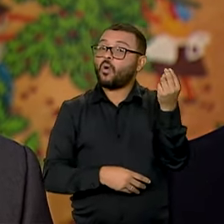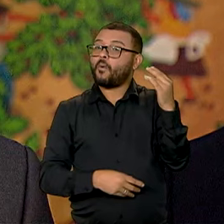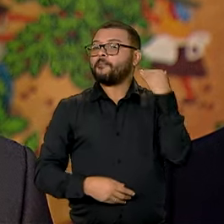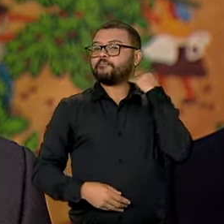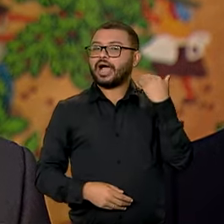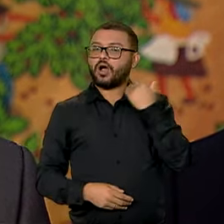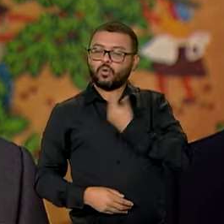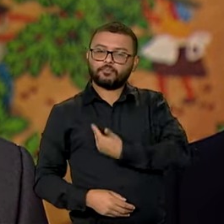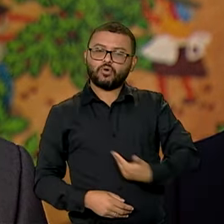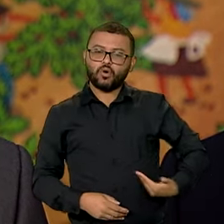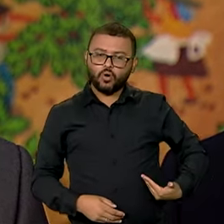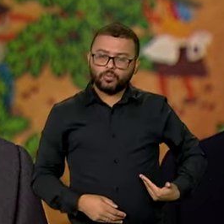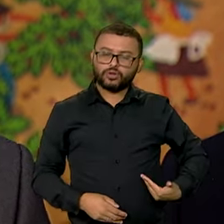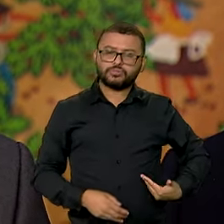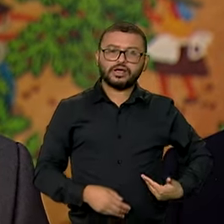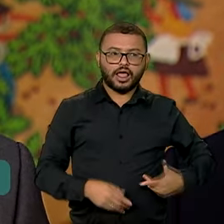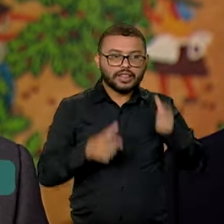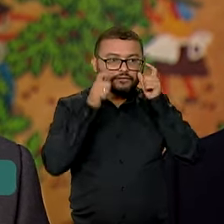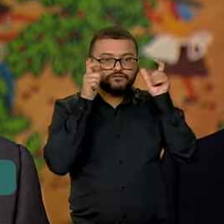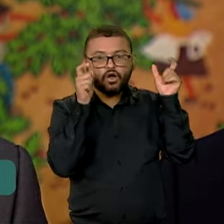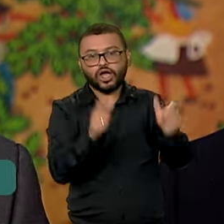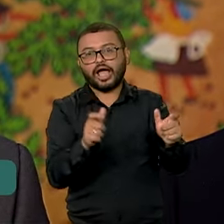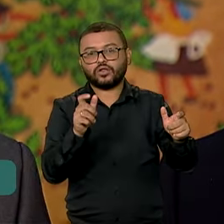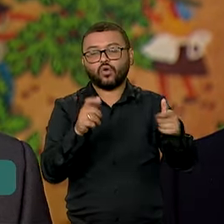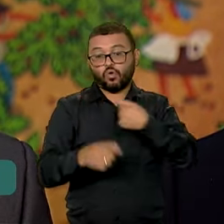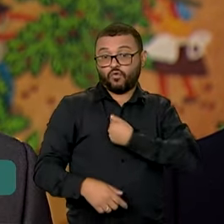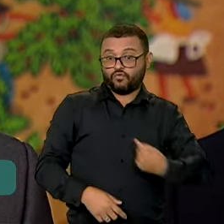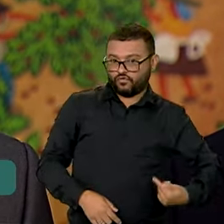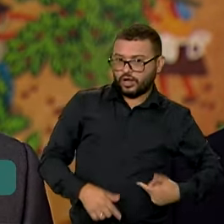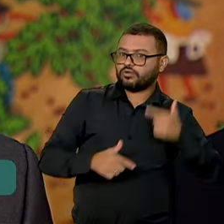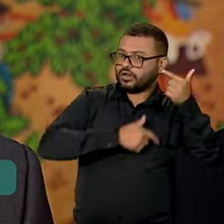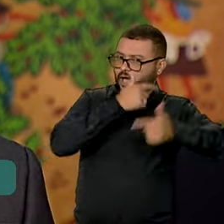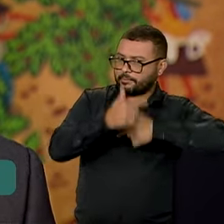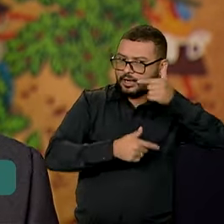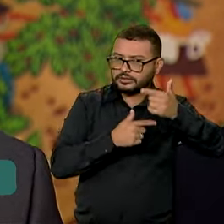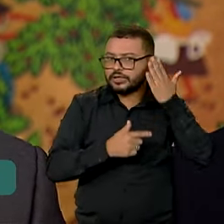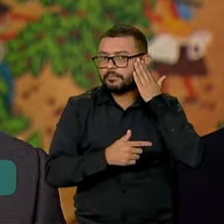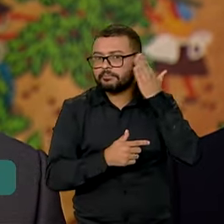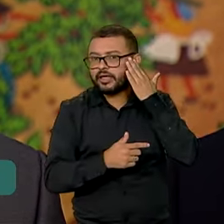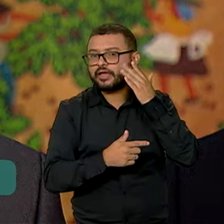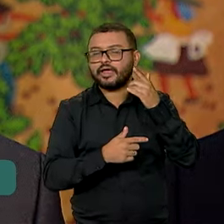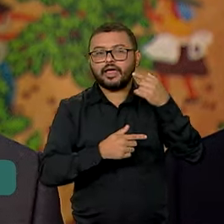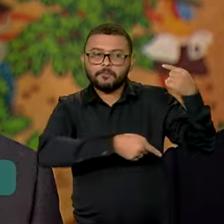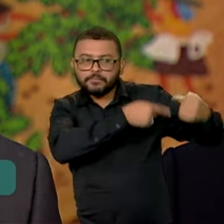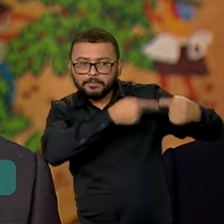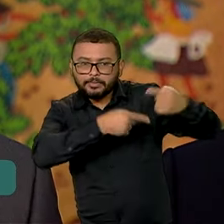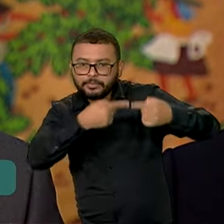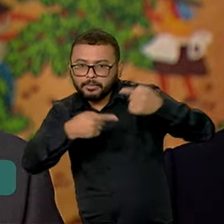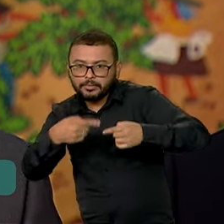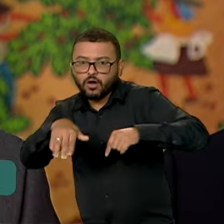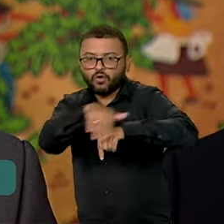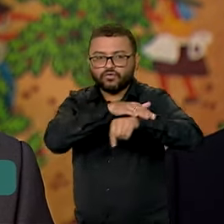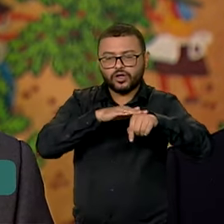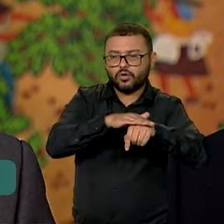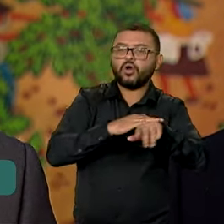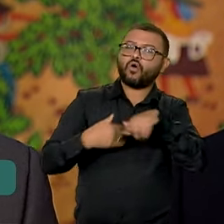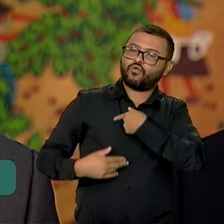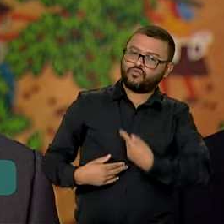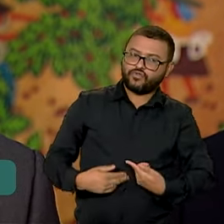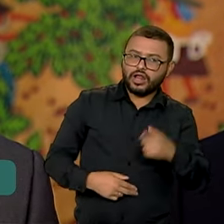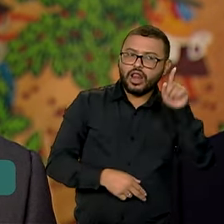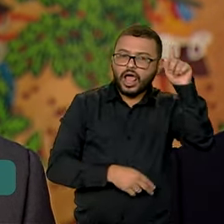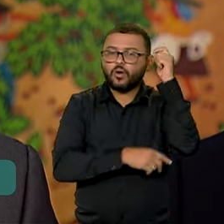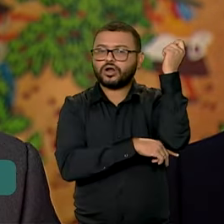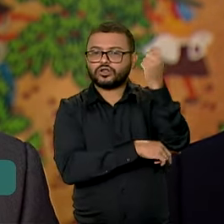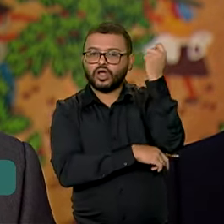não tem faltado atenção e disposição do governo para que a gente abra os dados, discuta com, seja o governo do Estado, seja as